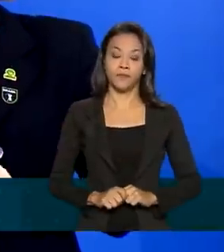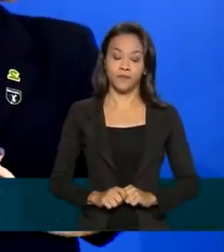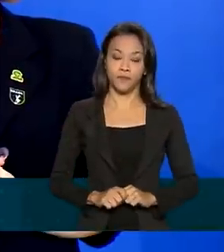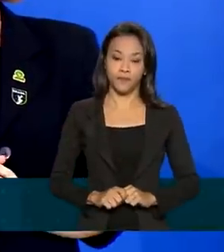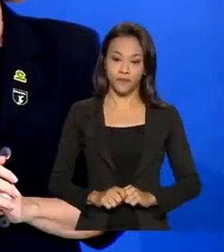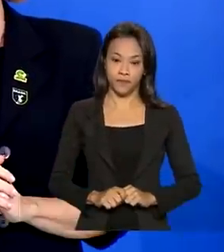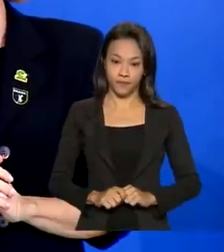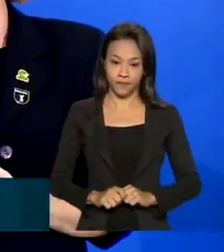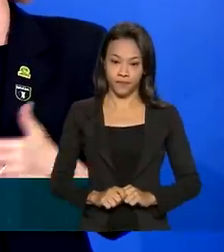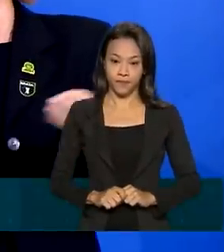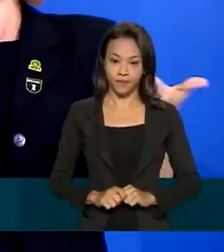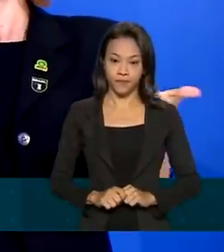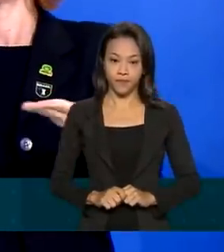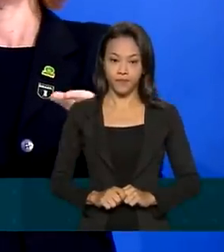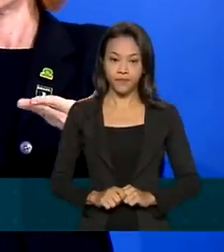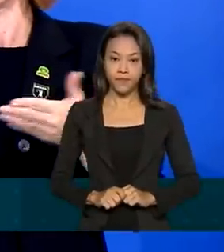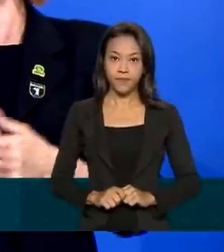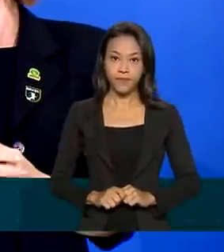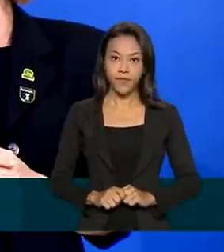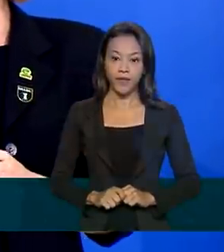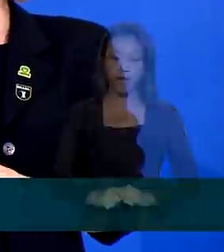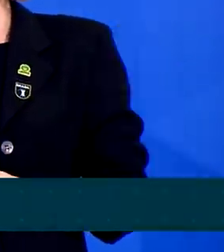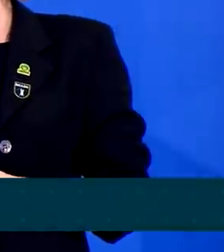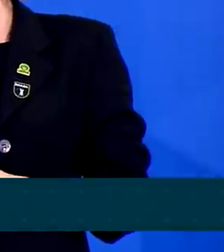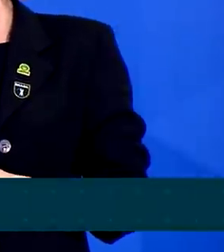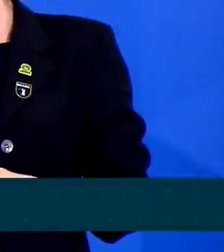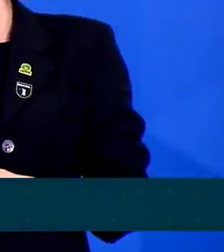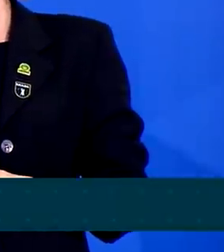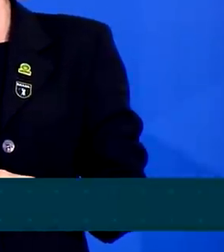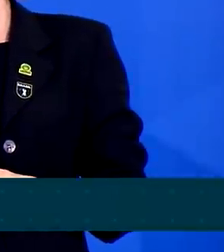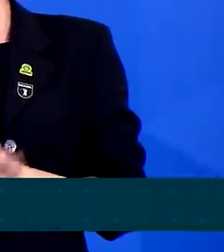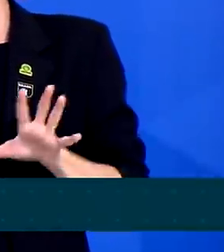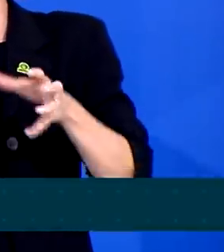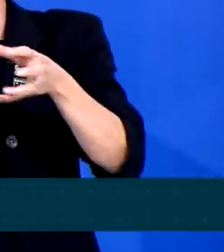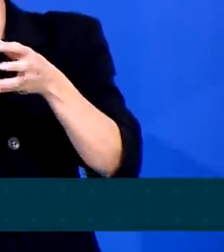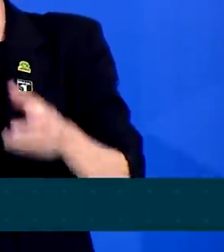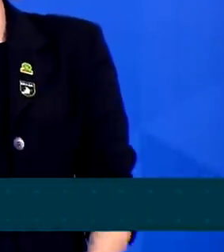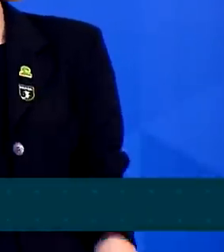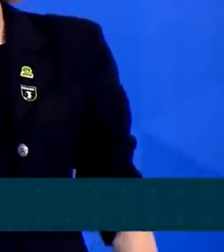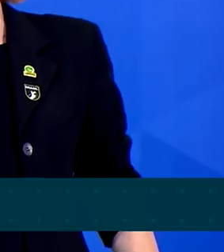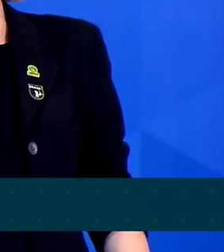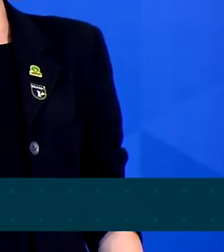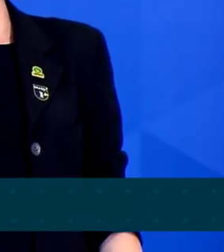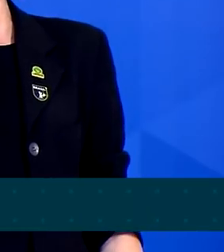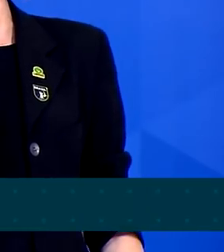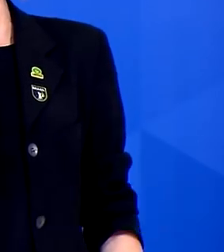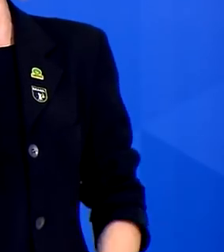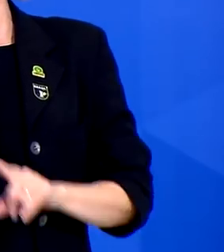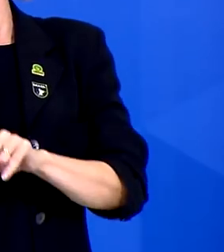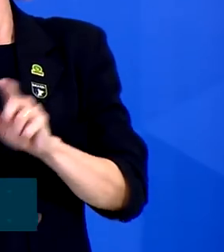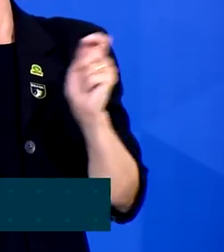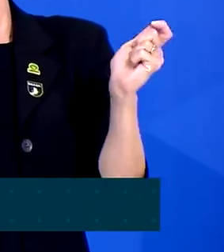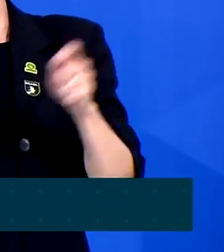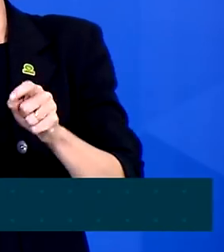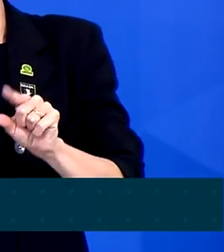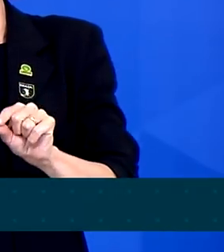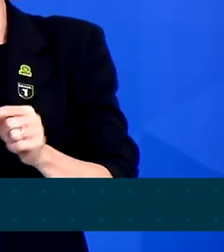diretamente de um milhão de brasileiros que podem ser beneficiados,